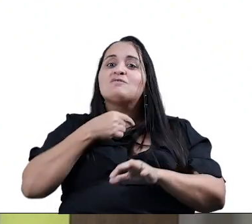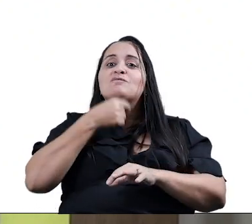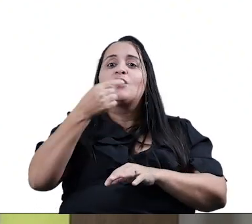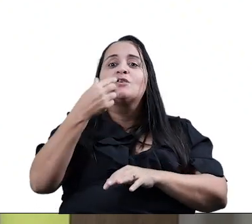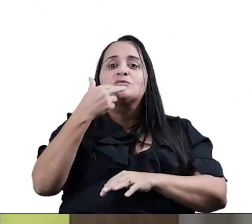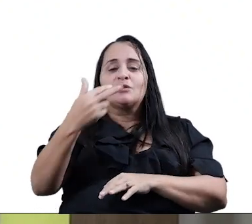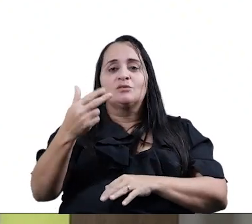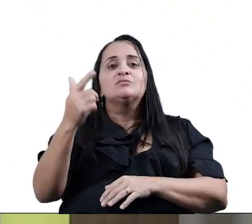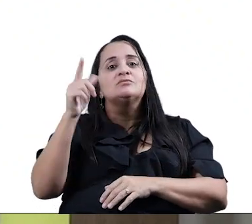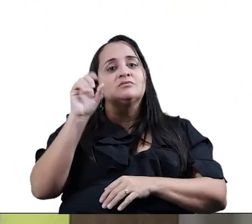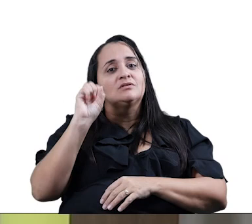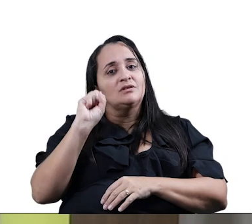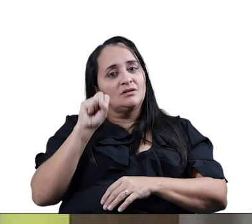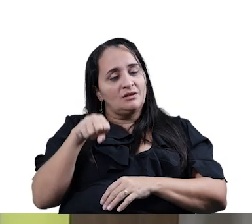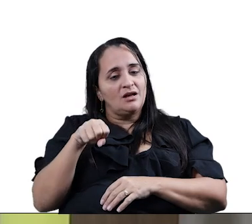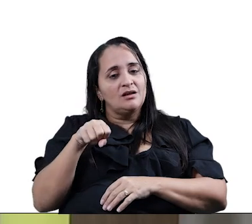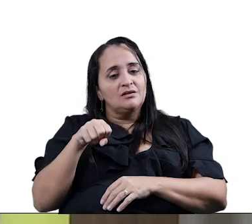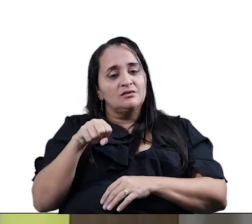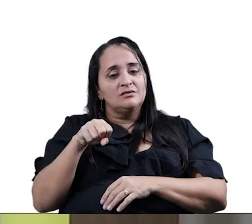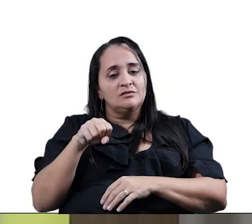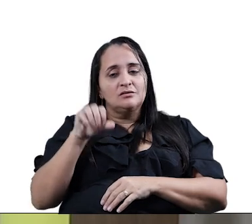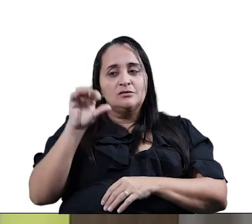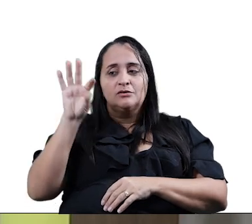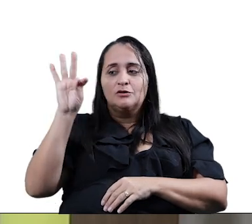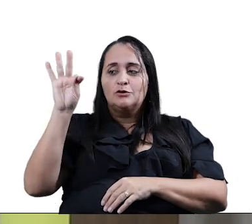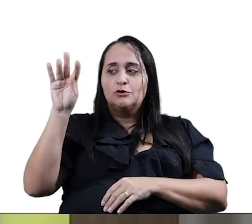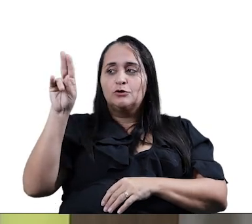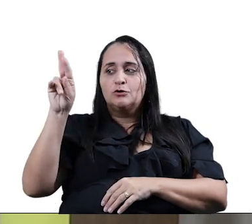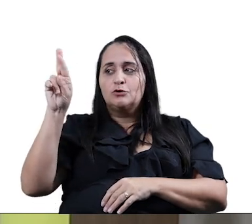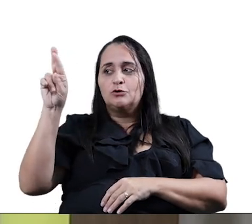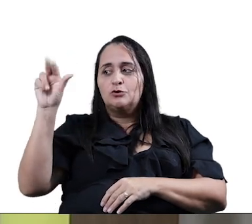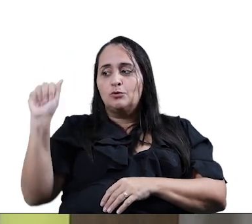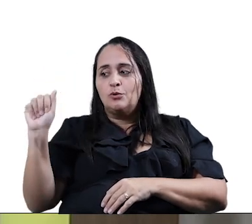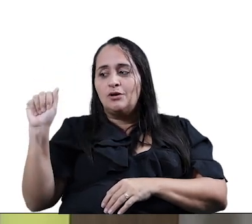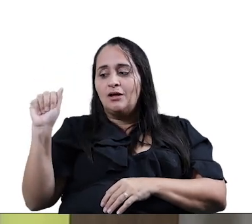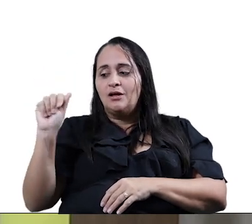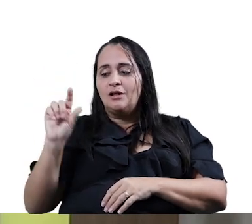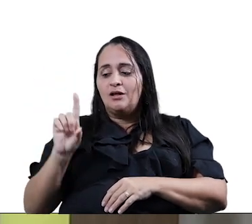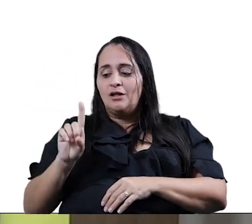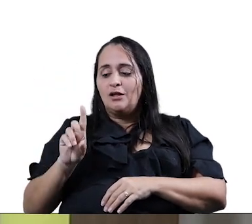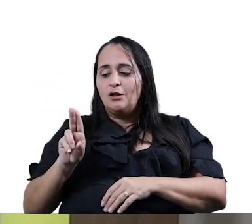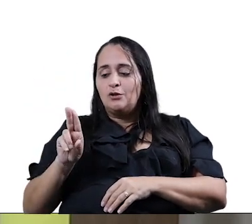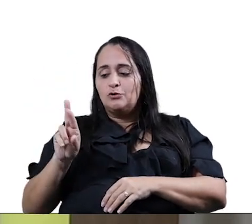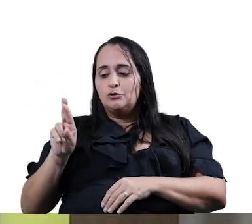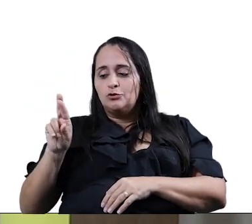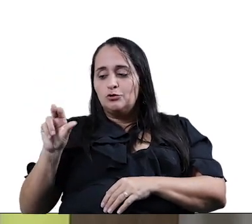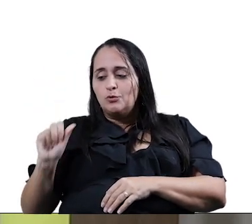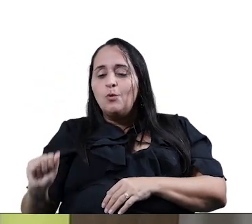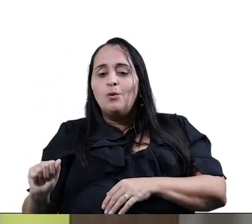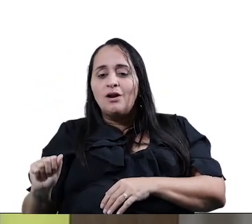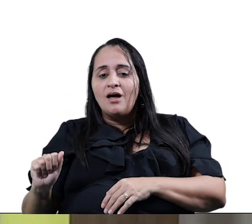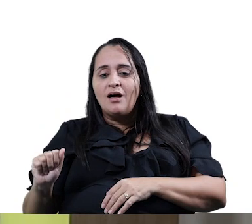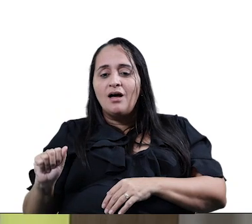Formatura Dura O que tem de igual